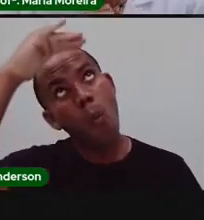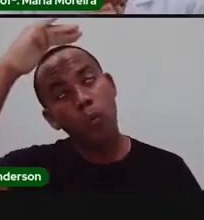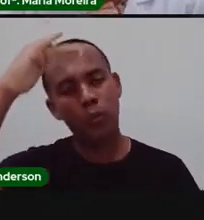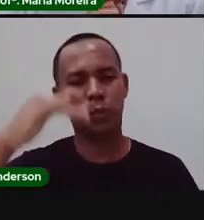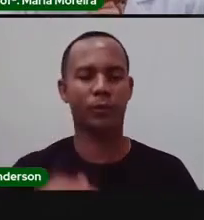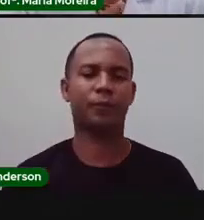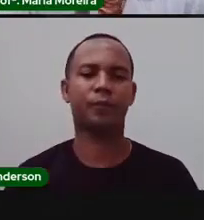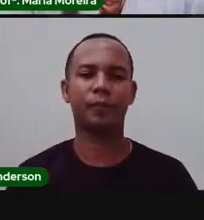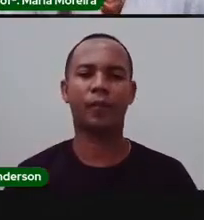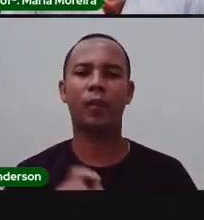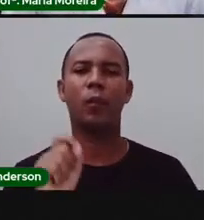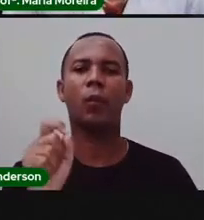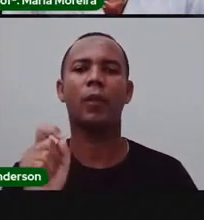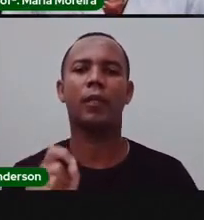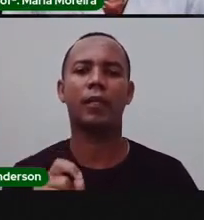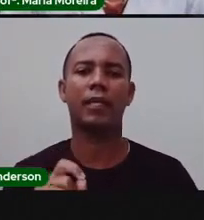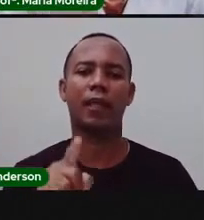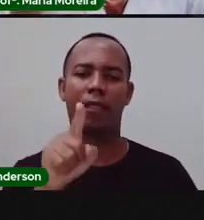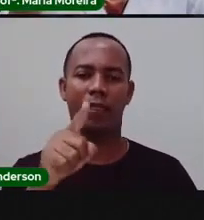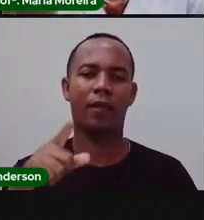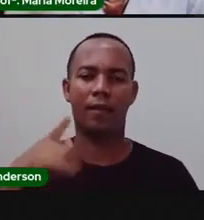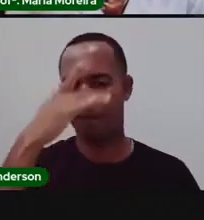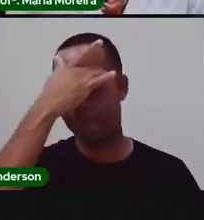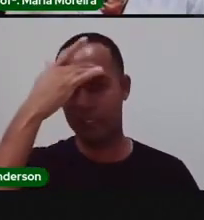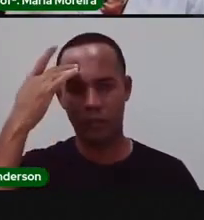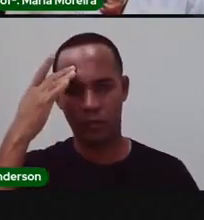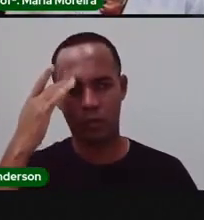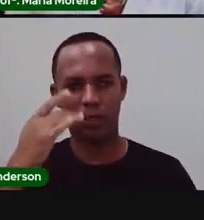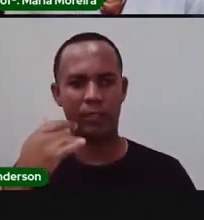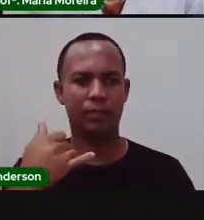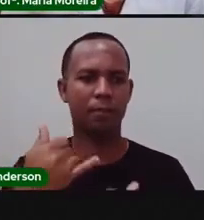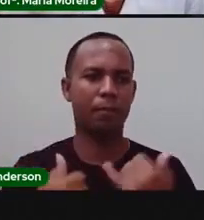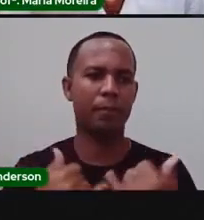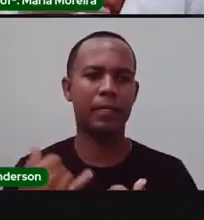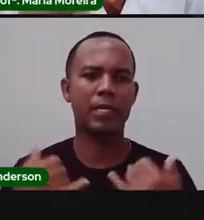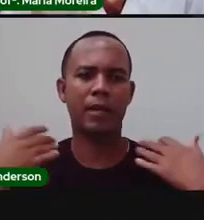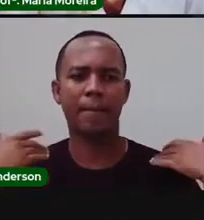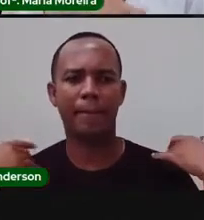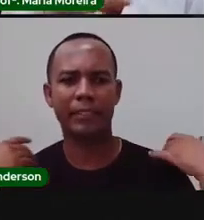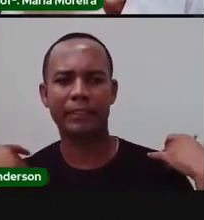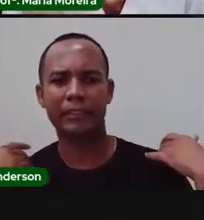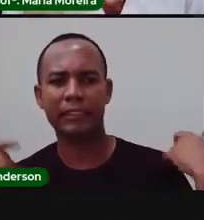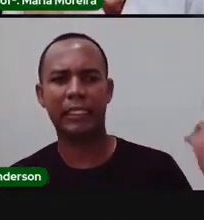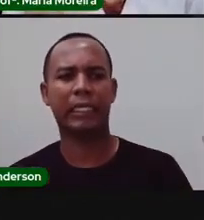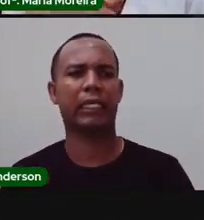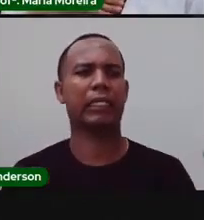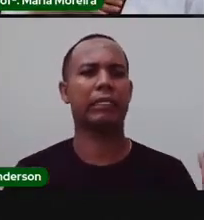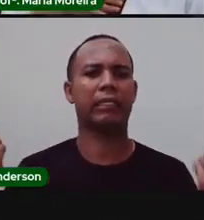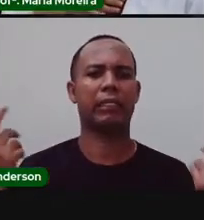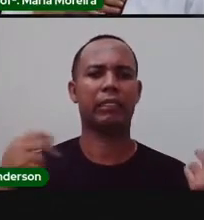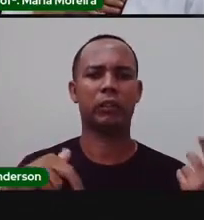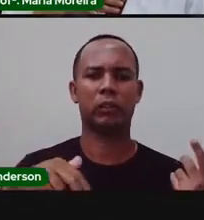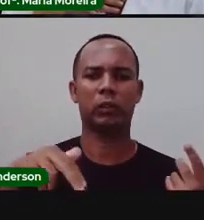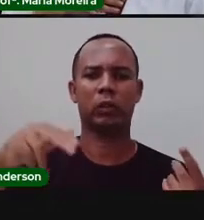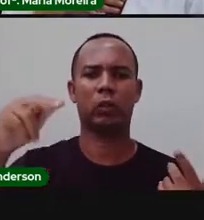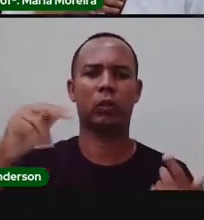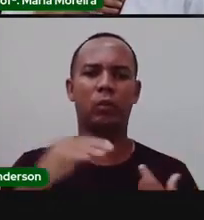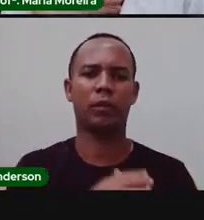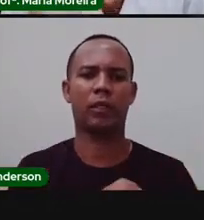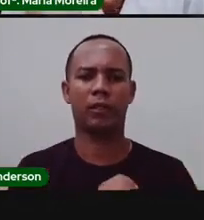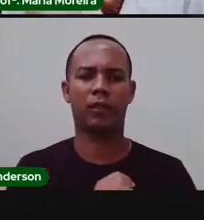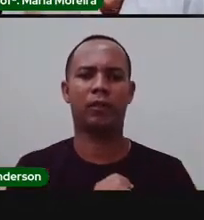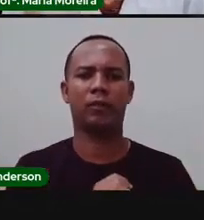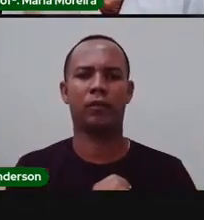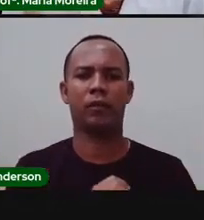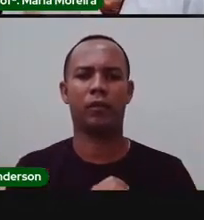é utilizado pra quê? Pra lazer, as pessoas sobem pra passear, os atletas. A Pró não é atleta, adora ficar em